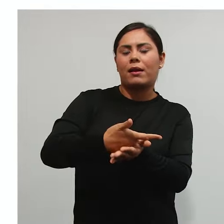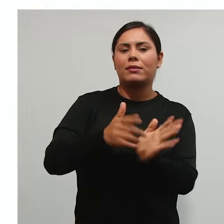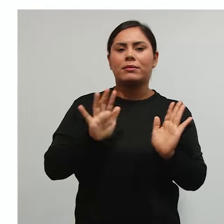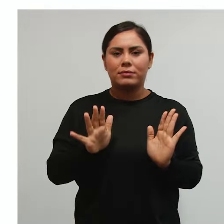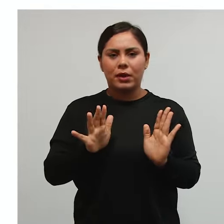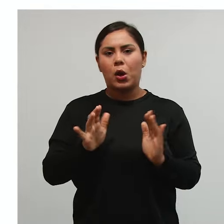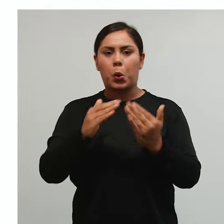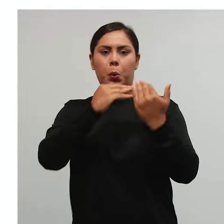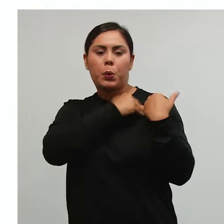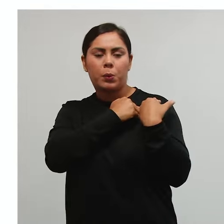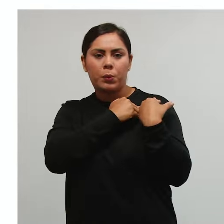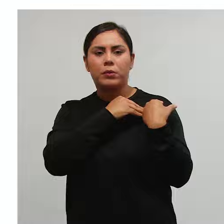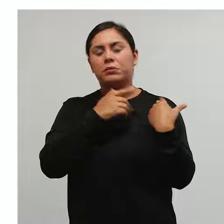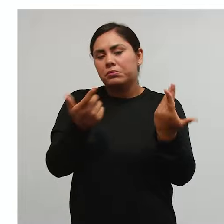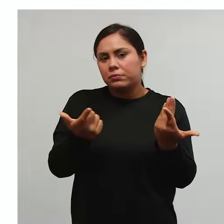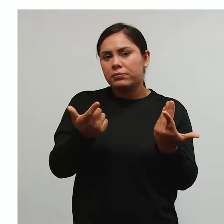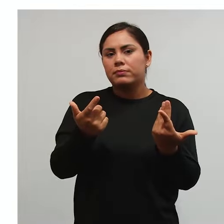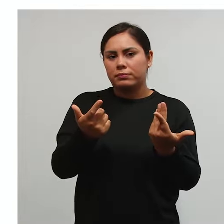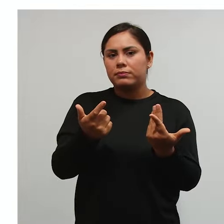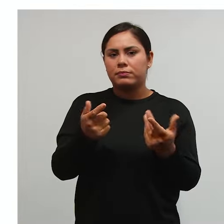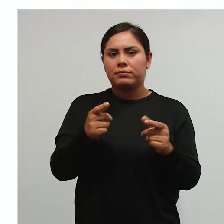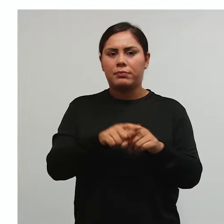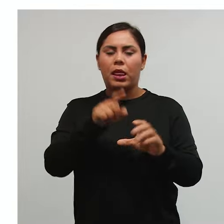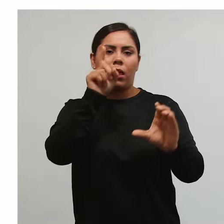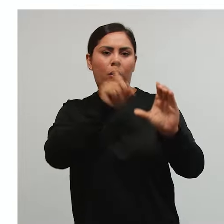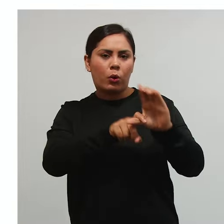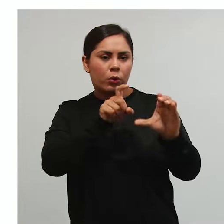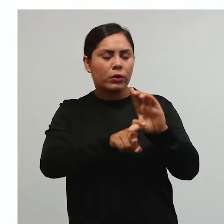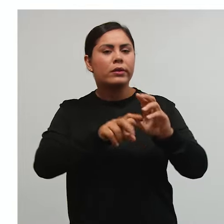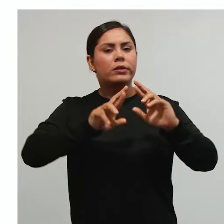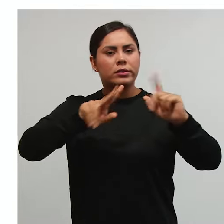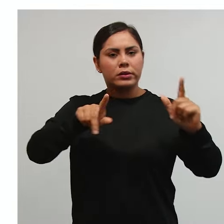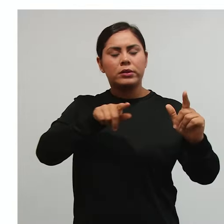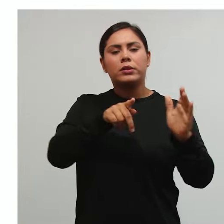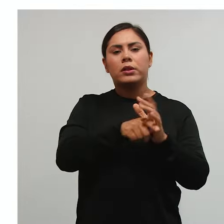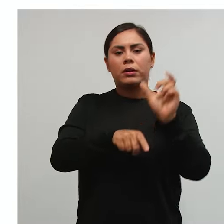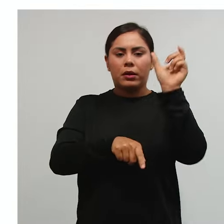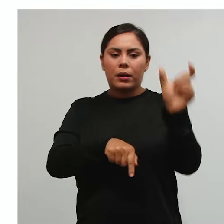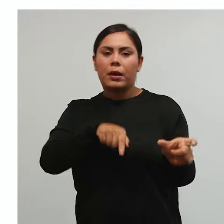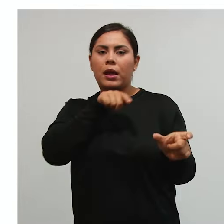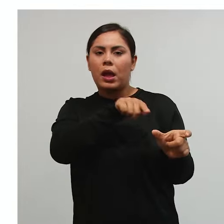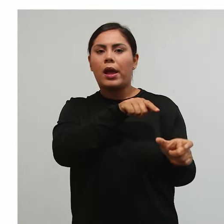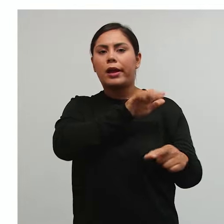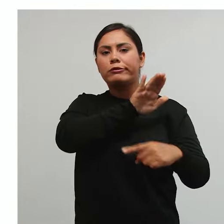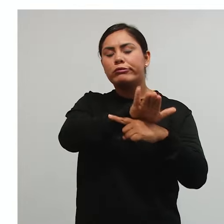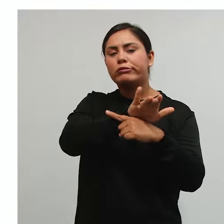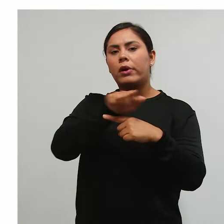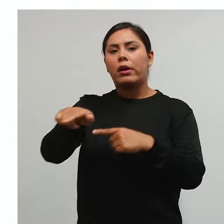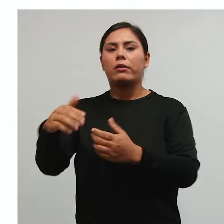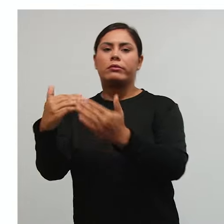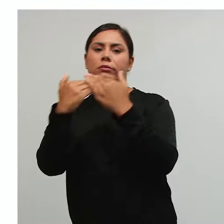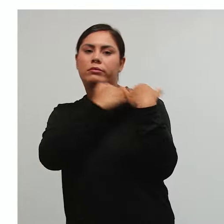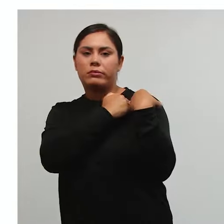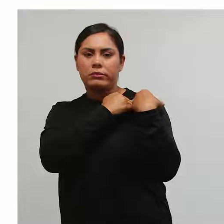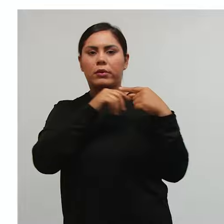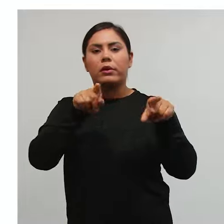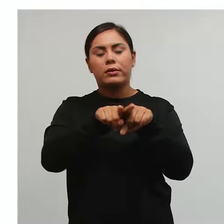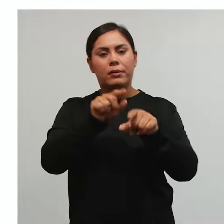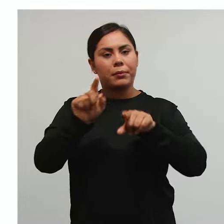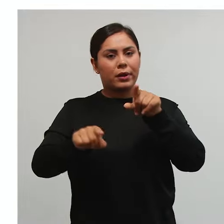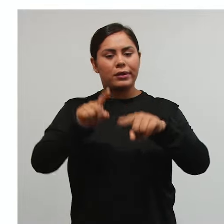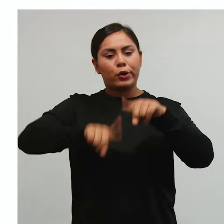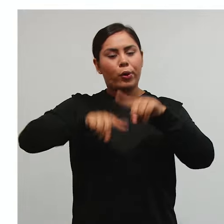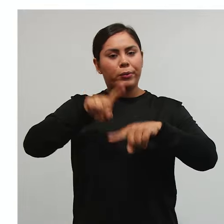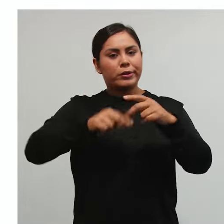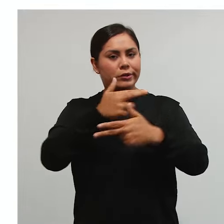tributo ou vai ser responsável pelo tributo, porque tem diferença entre contribuinte e responsável, a partir do objeto ou